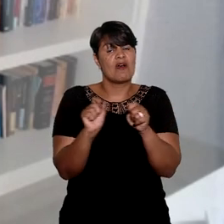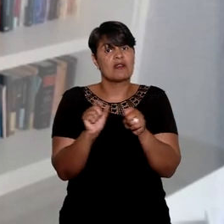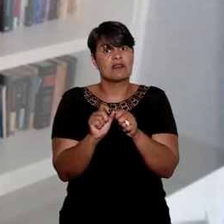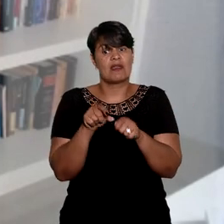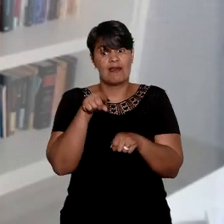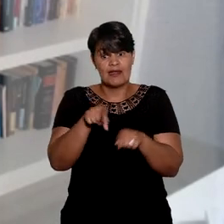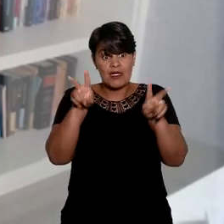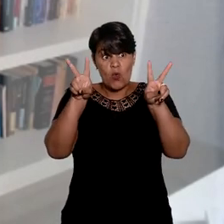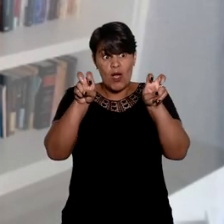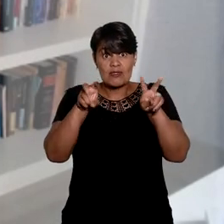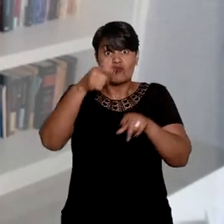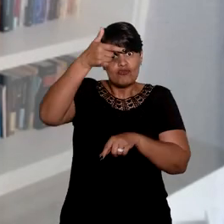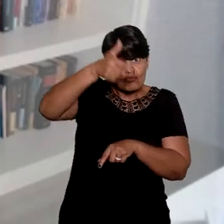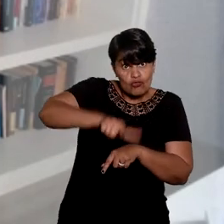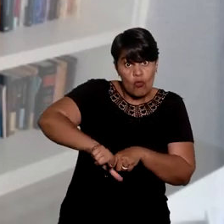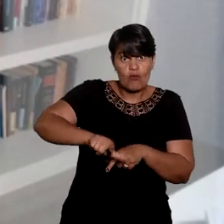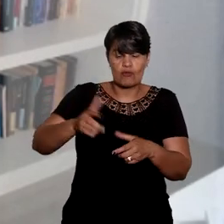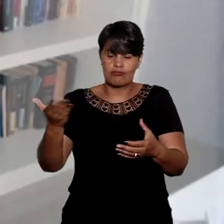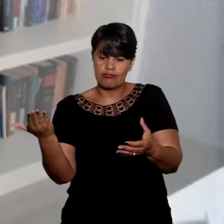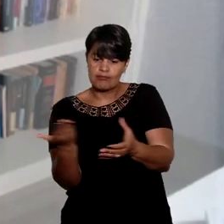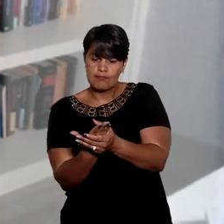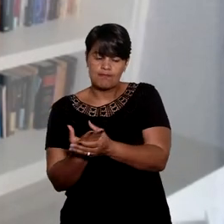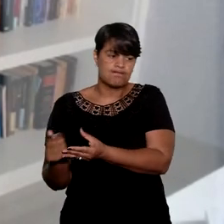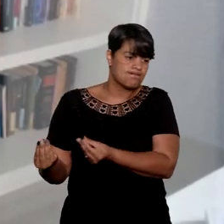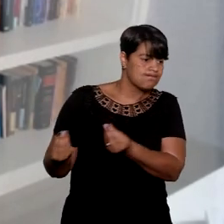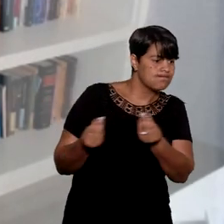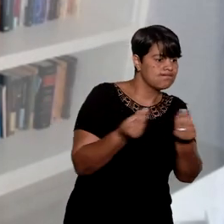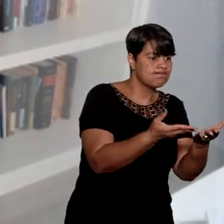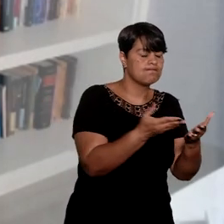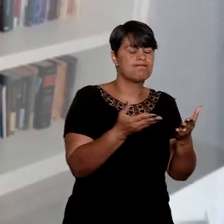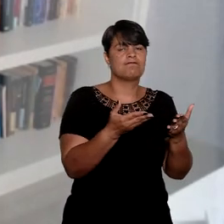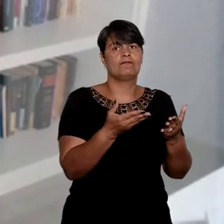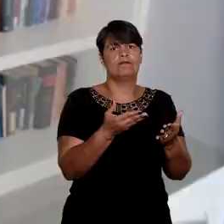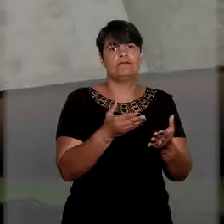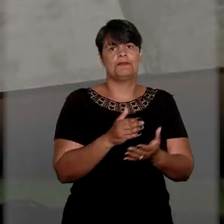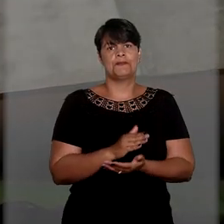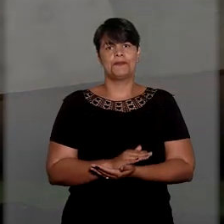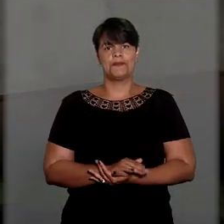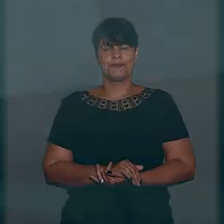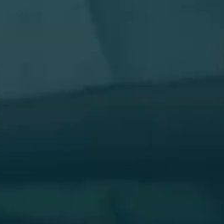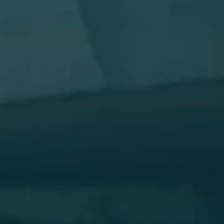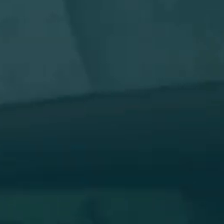ao Poder Judiciário a mesma situação jurídica por meio de uma ação comum.